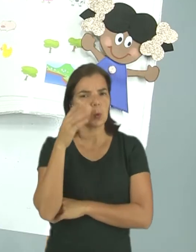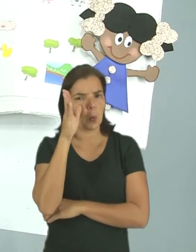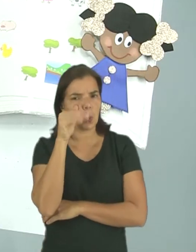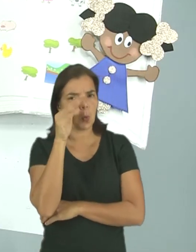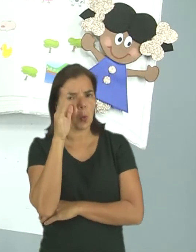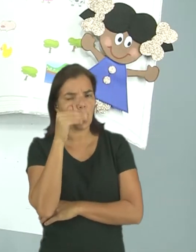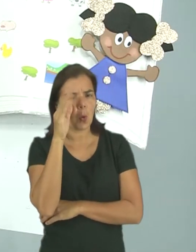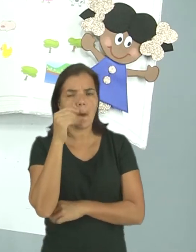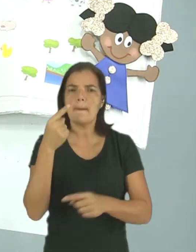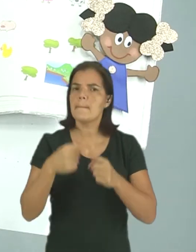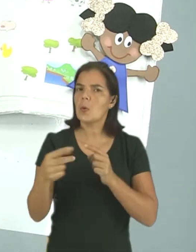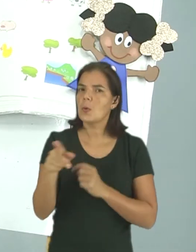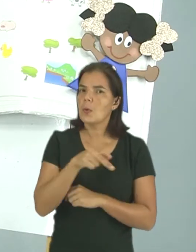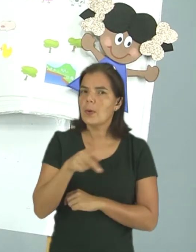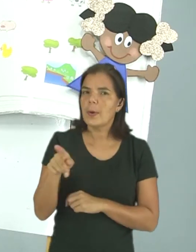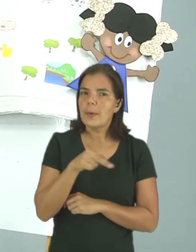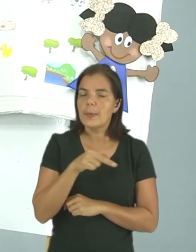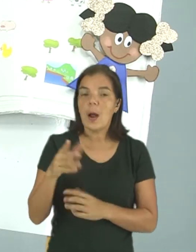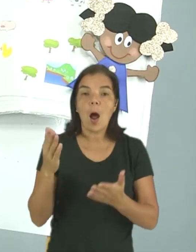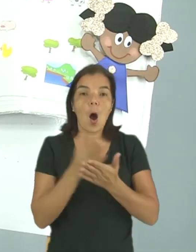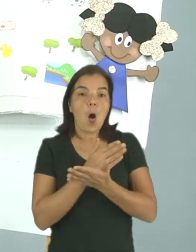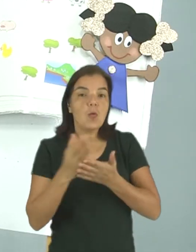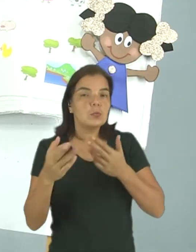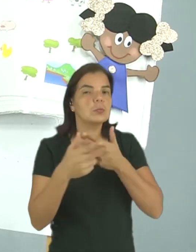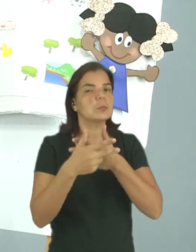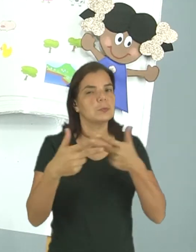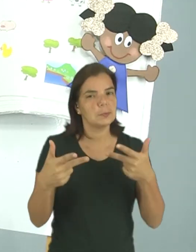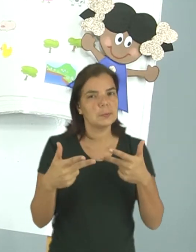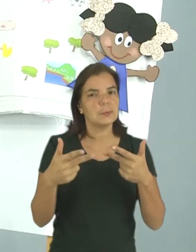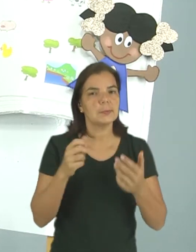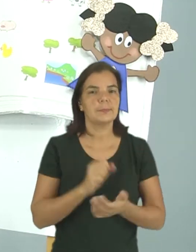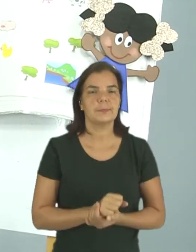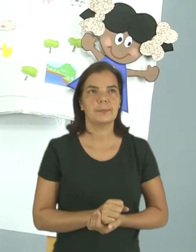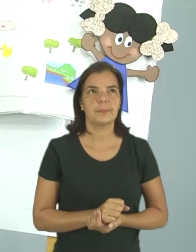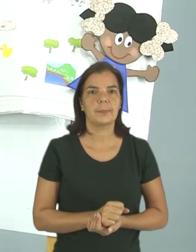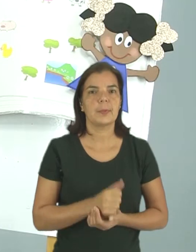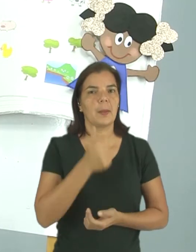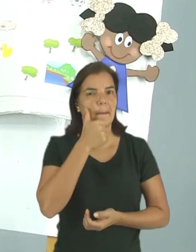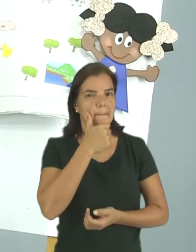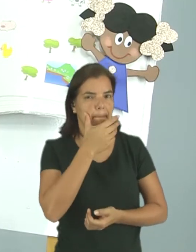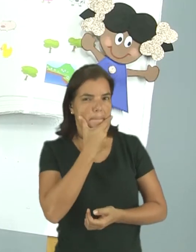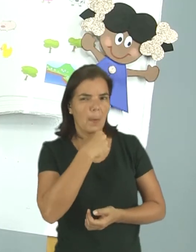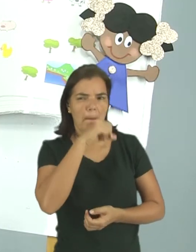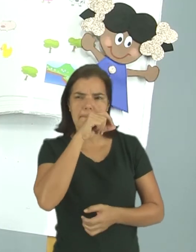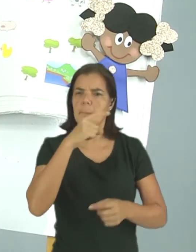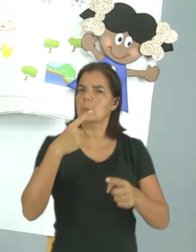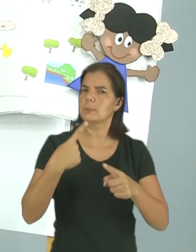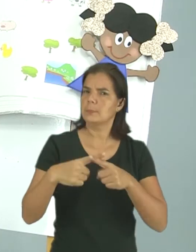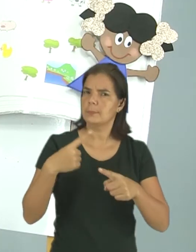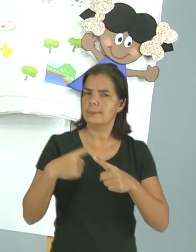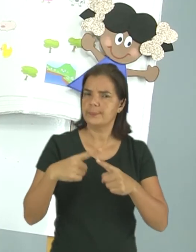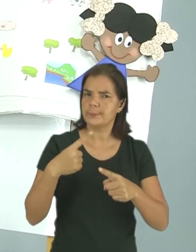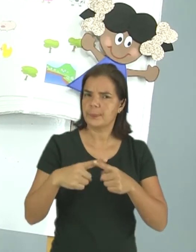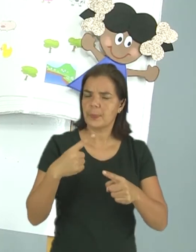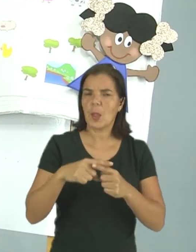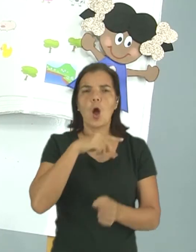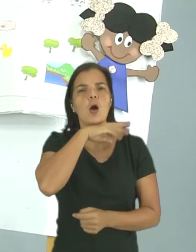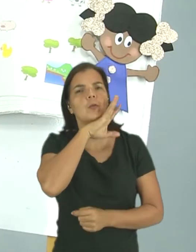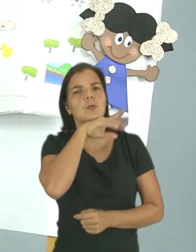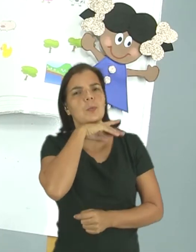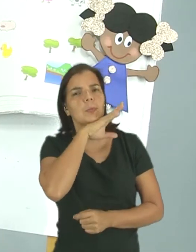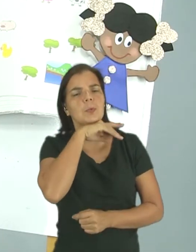curiosa porque a professora ensinou algumas comidinhas. Papai, por que que alguns animais